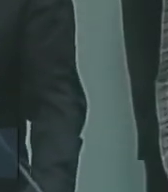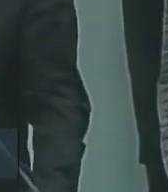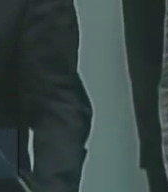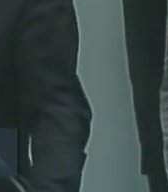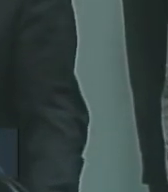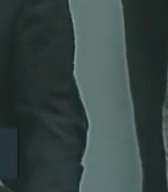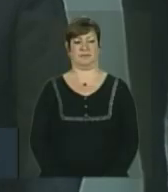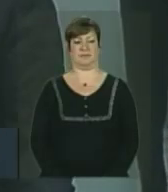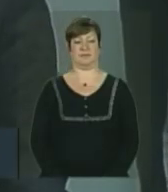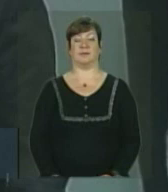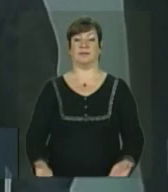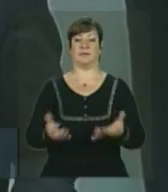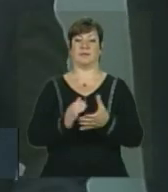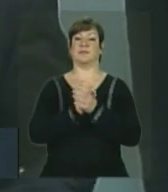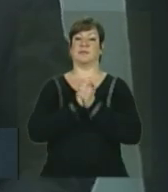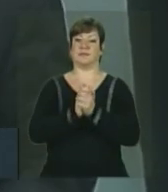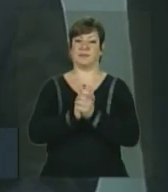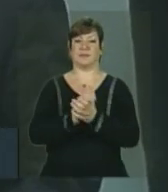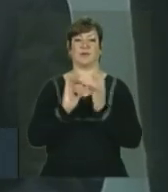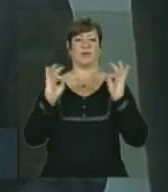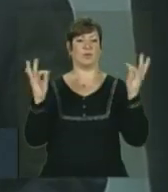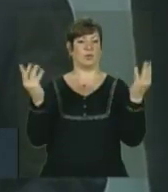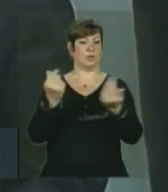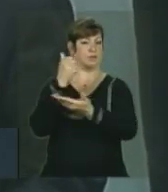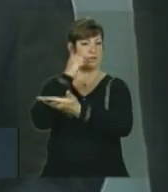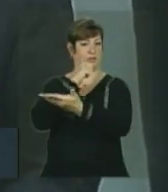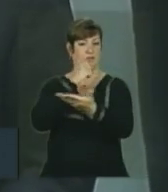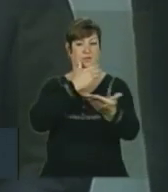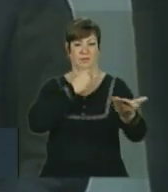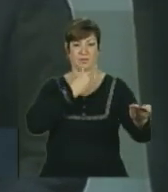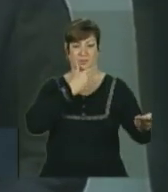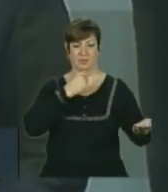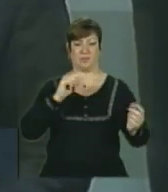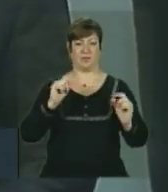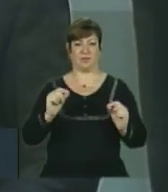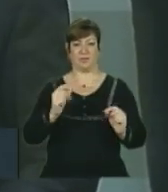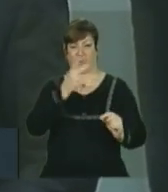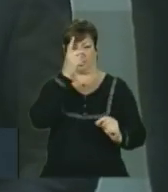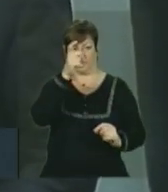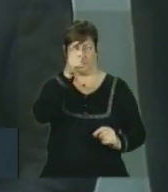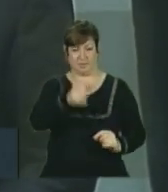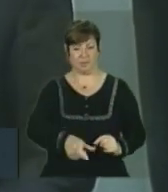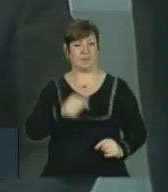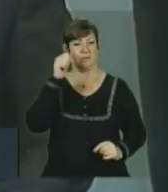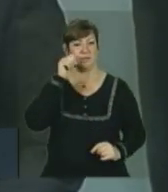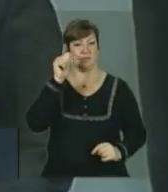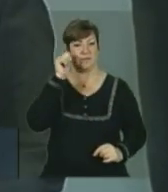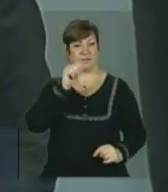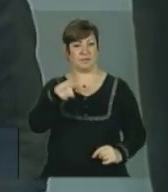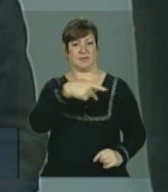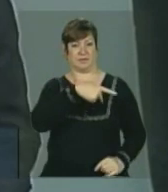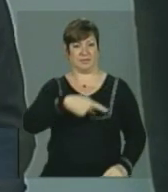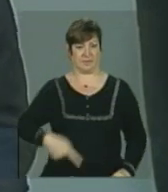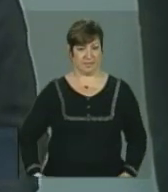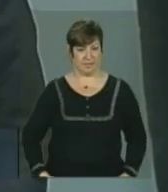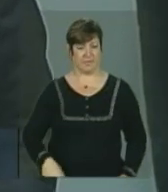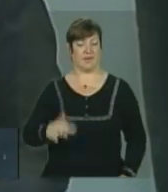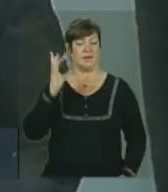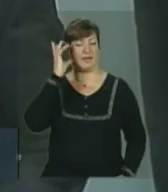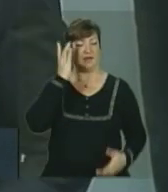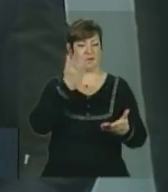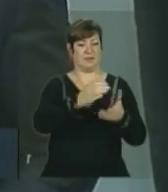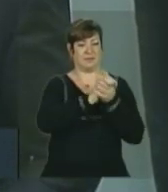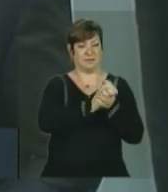Cumprimento a todos e a todas na pessoa da excelentíssima Presidenta da República, Dilma